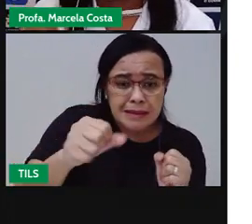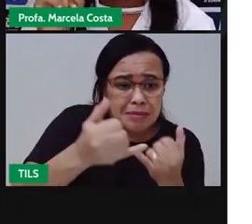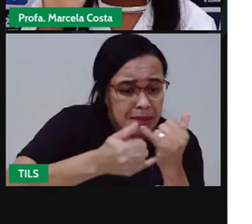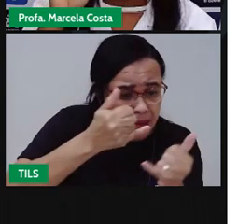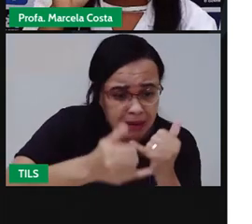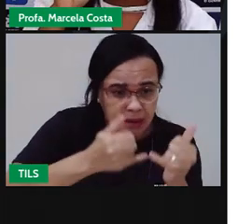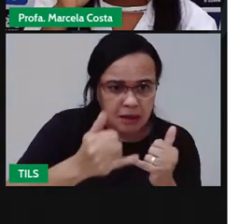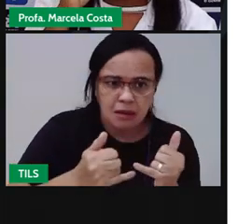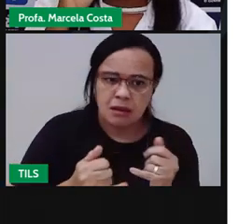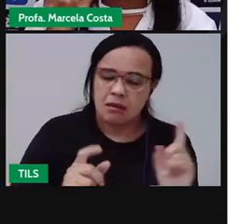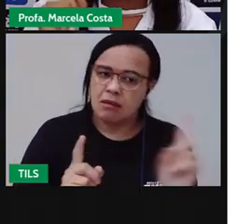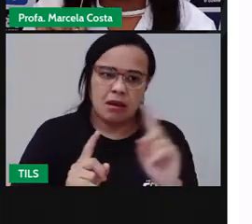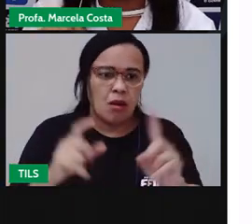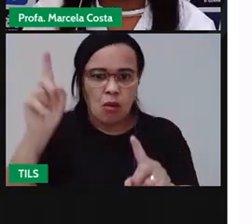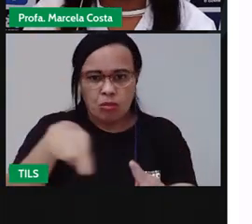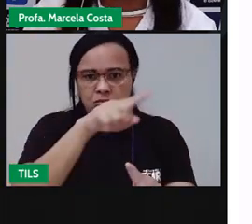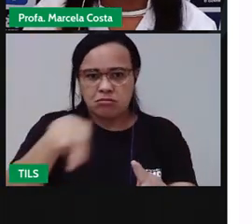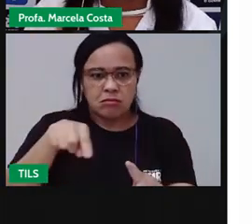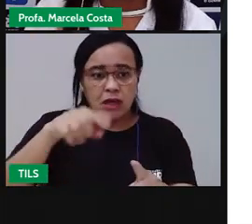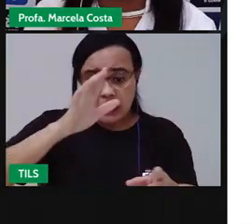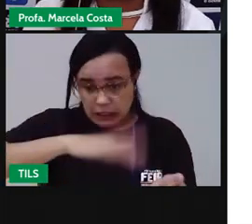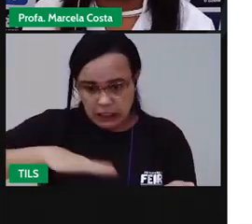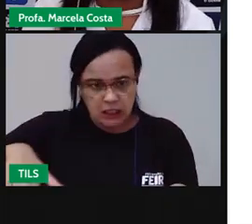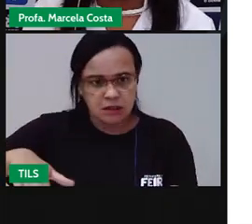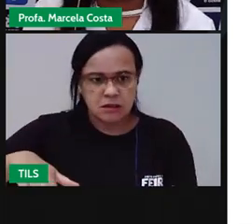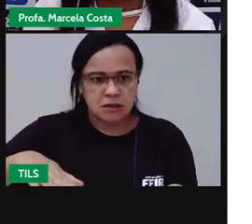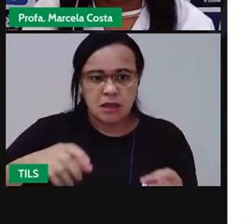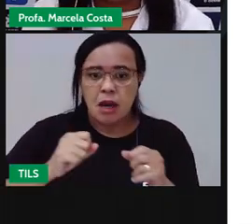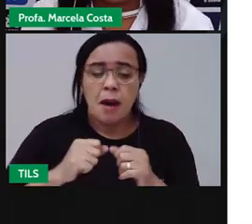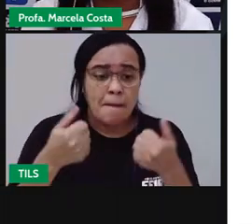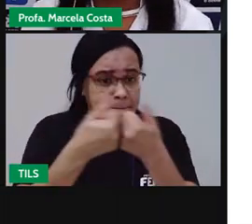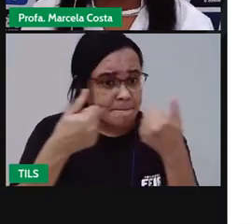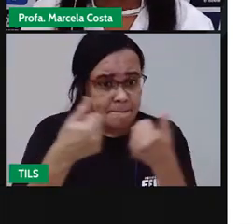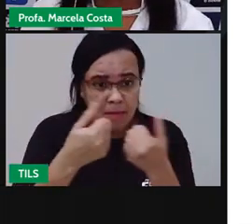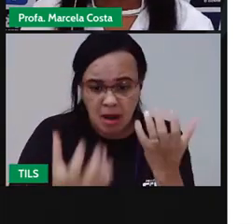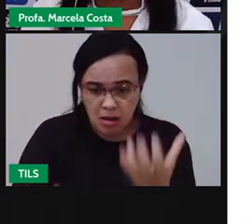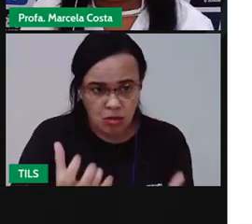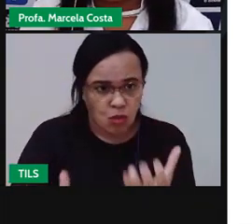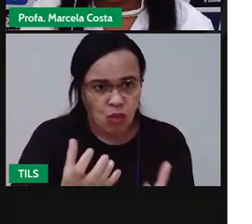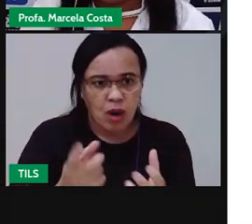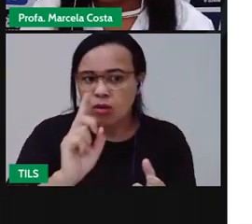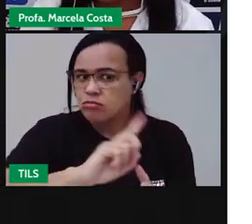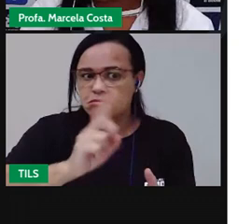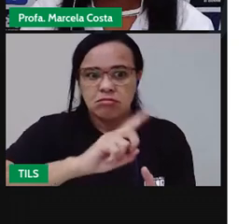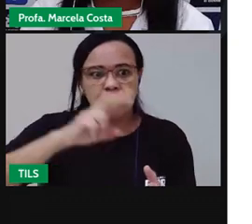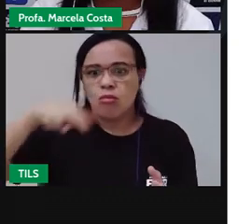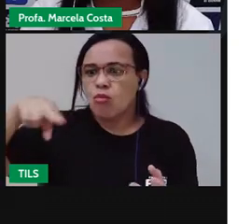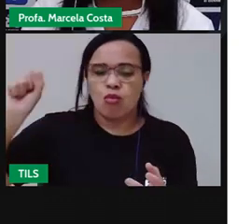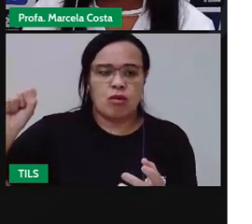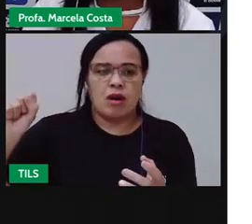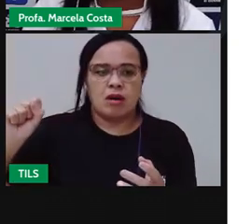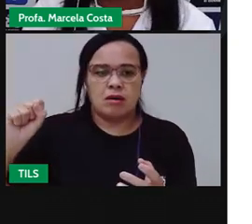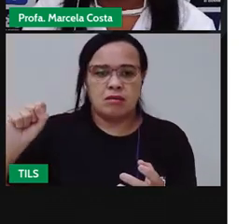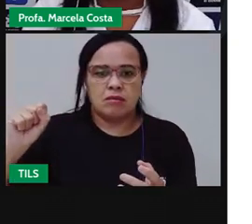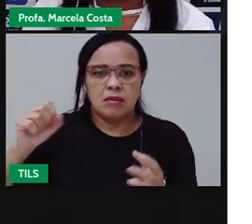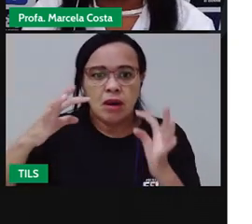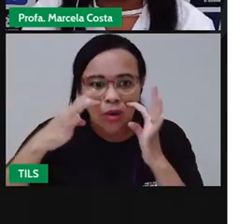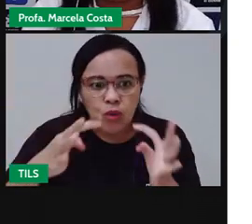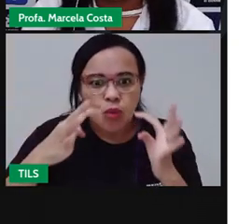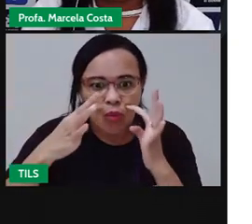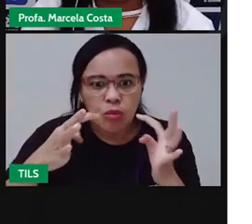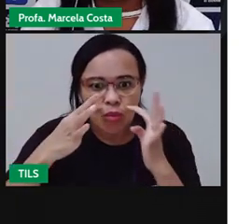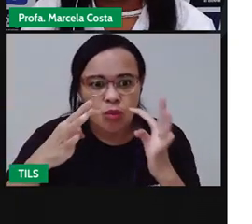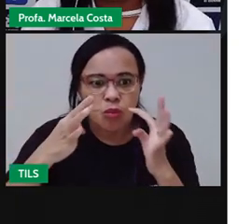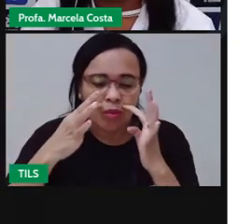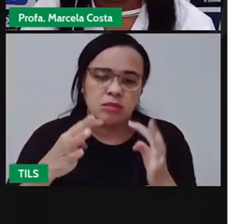fogão. E a segunda coisa, os responsáveis ali cuidar para não deixar o